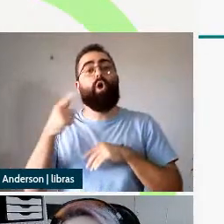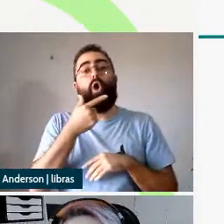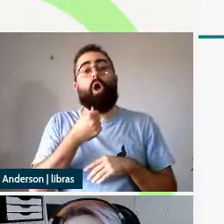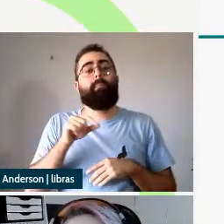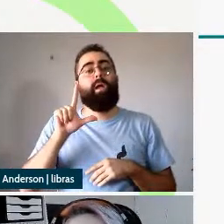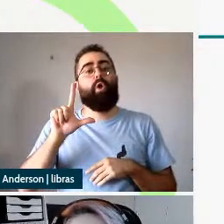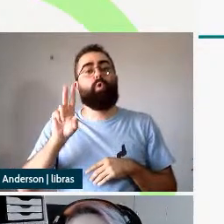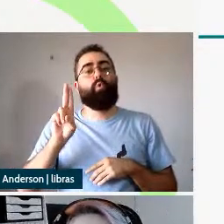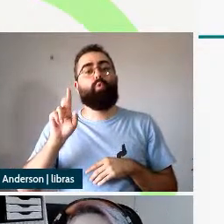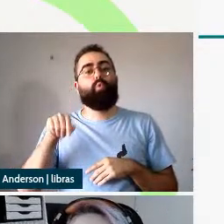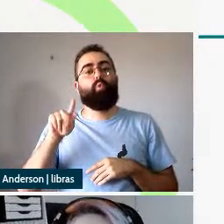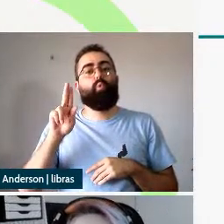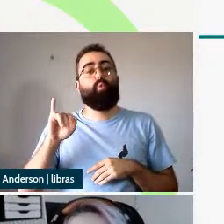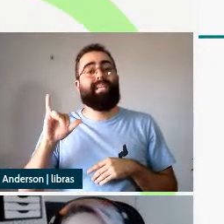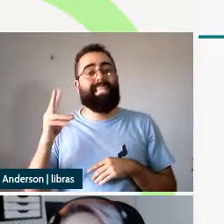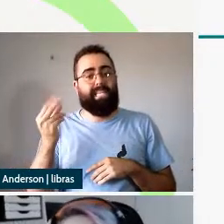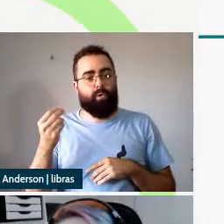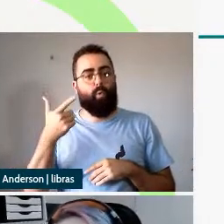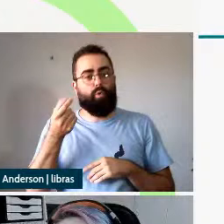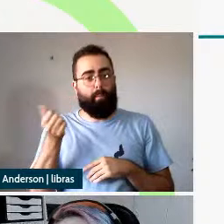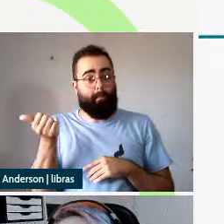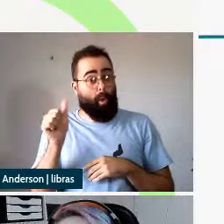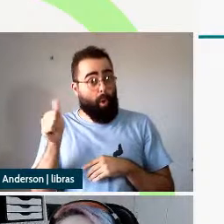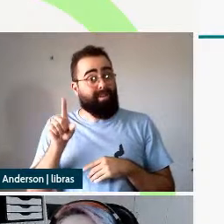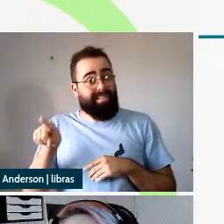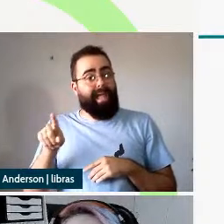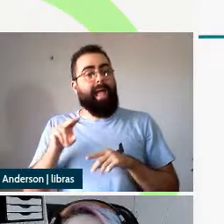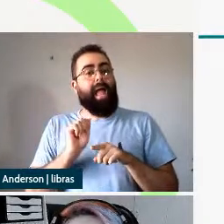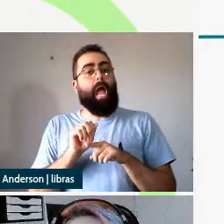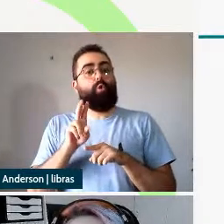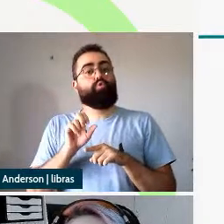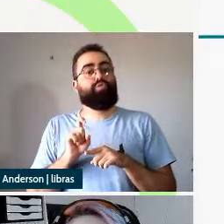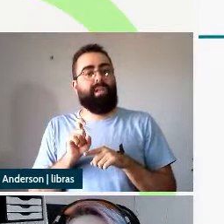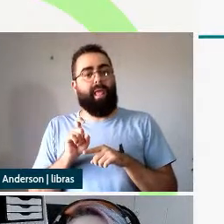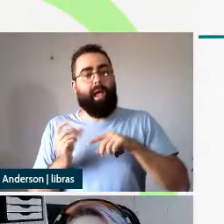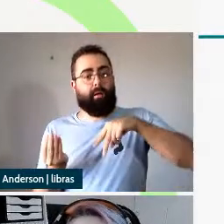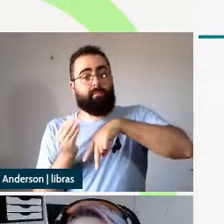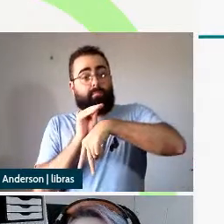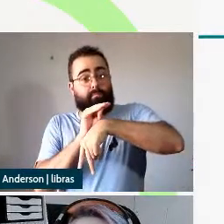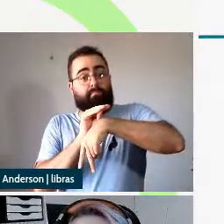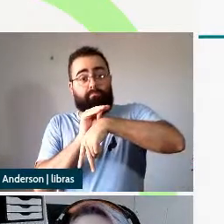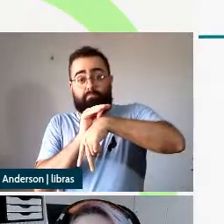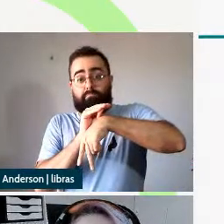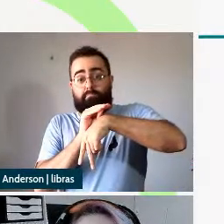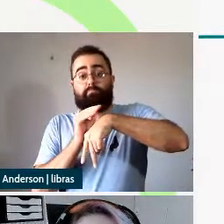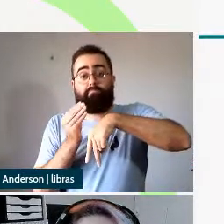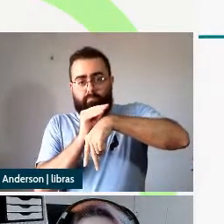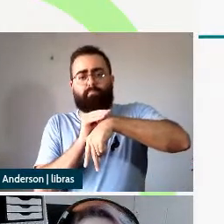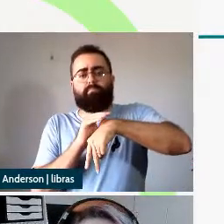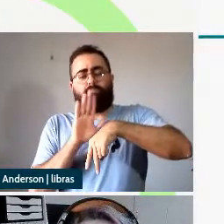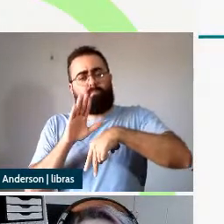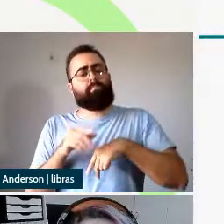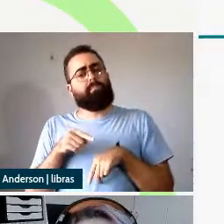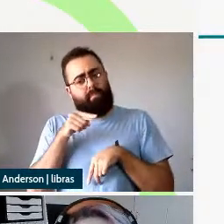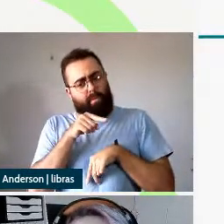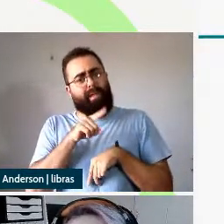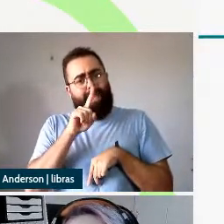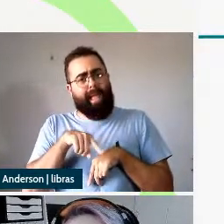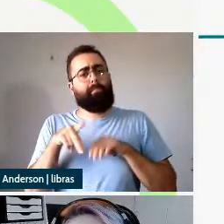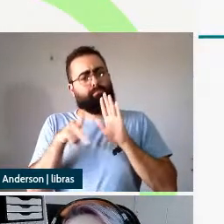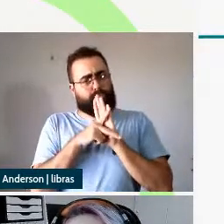ser um auxiliar e ele elenca quatro propriedades entre elas que essa forma tem uma natureza verbal